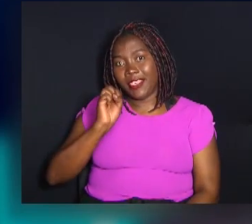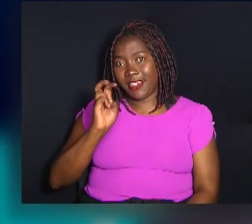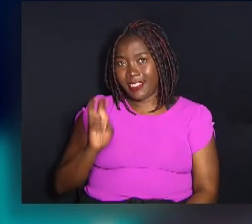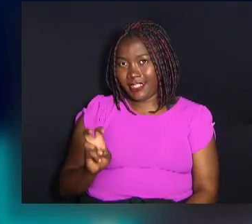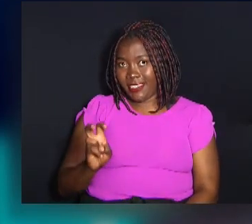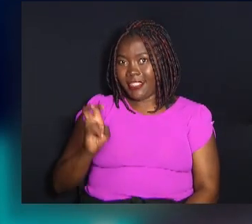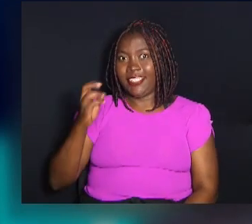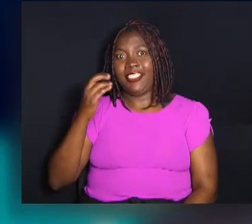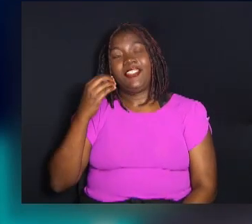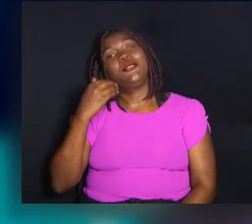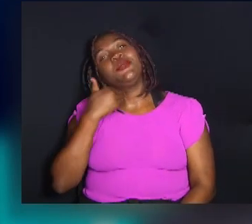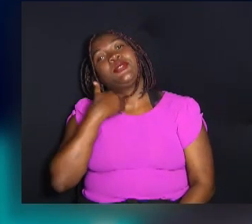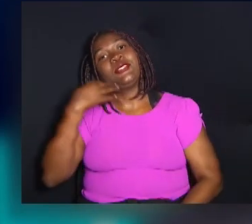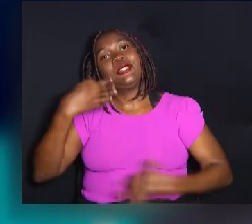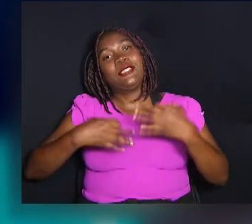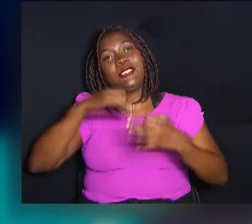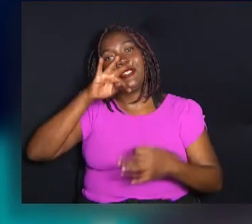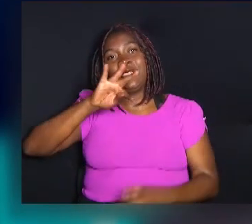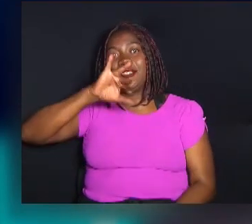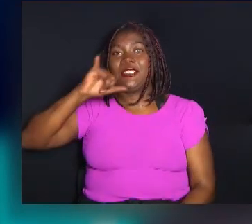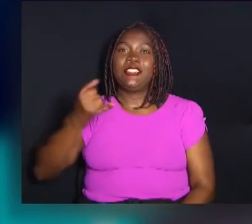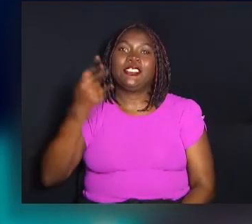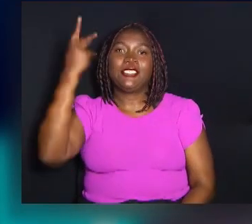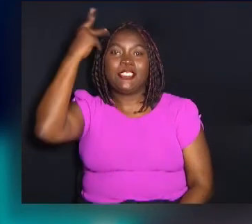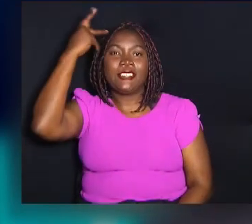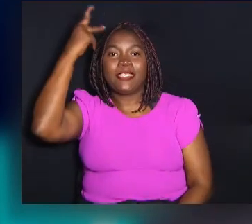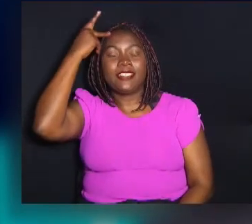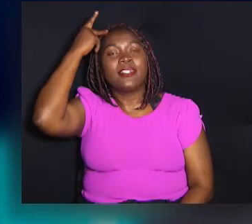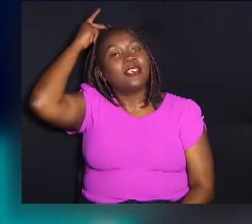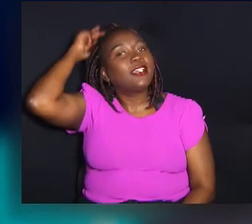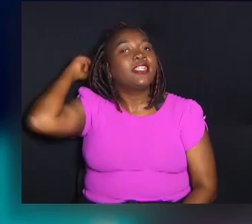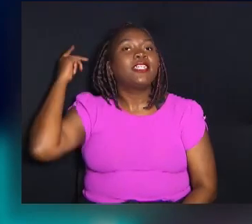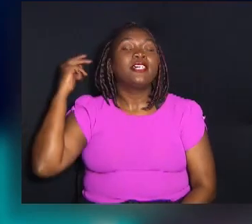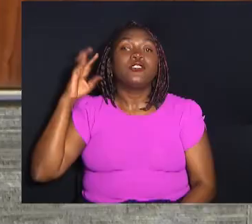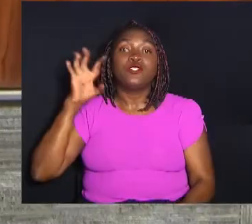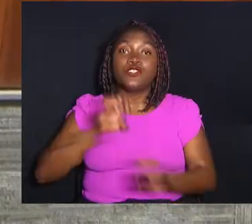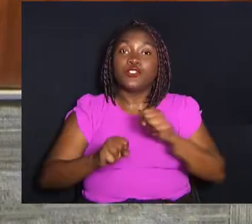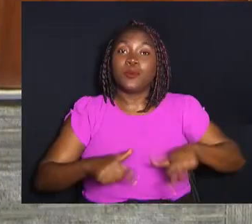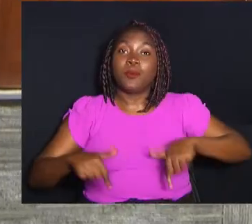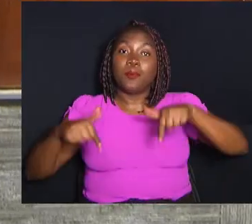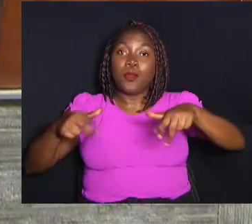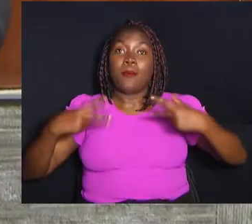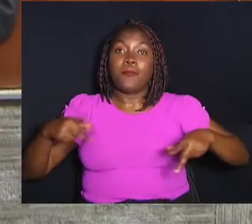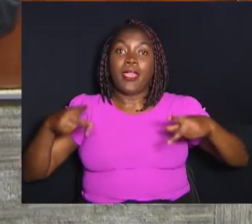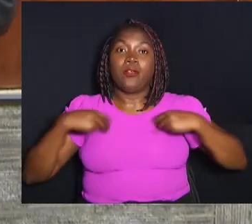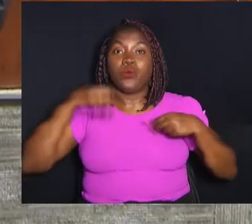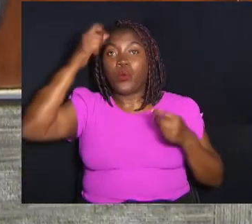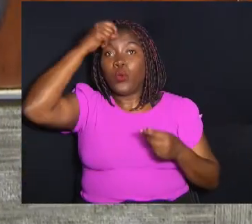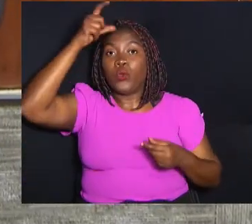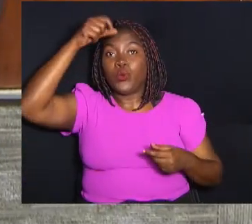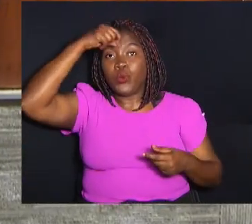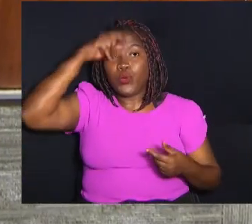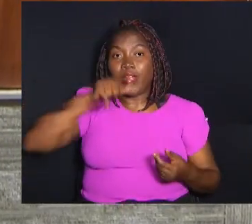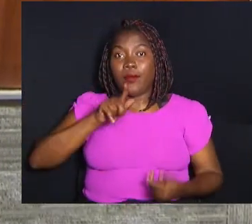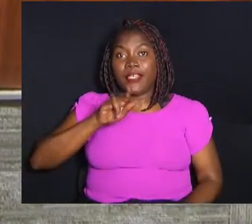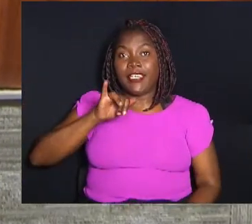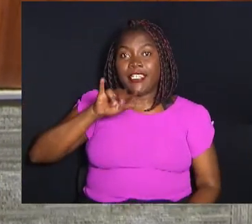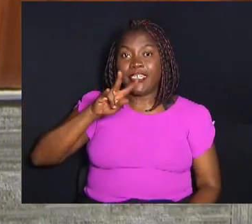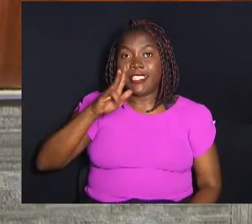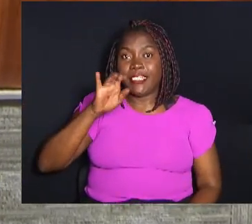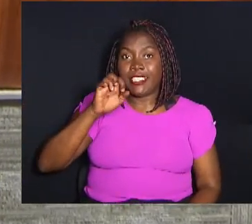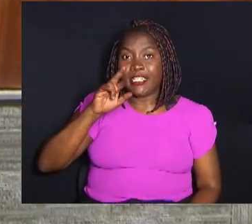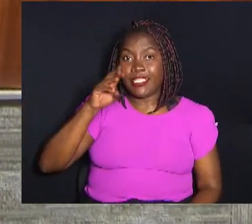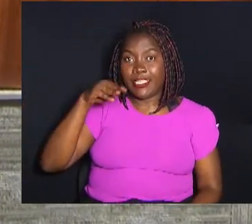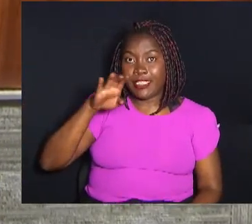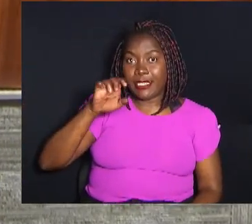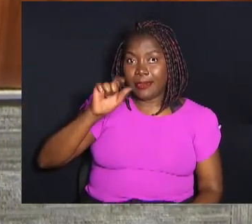1986 no Tribunal de Justiça do Estado de São Paulo. O Diploma de Mérito Cultural Guilherme de Almeida